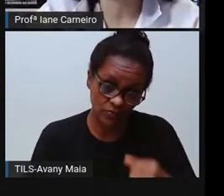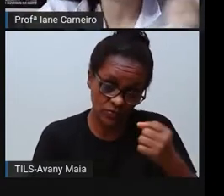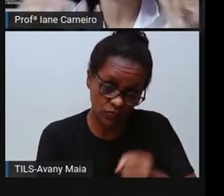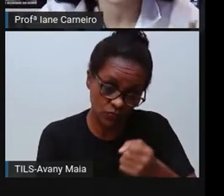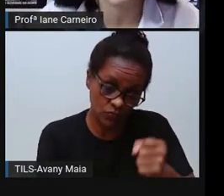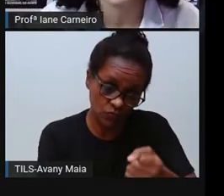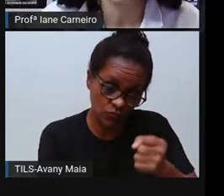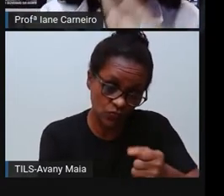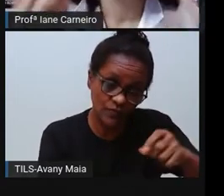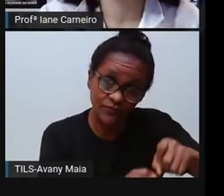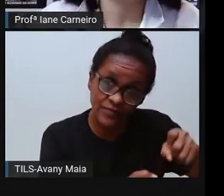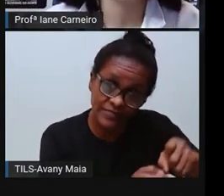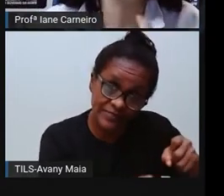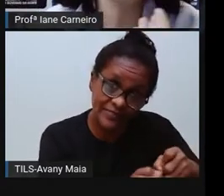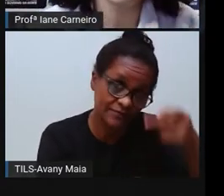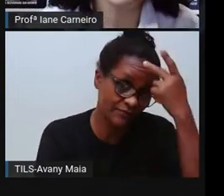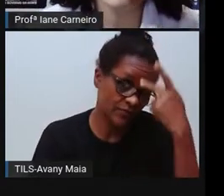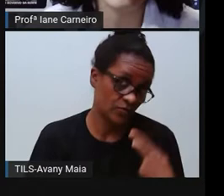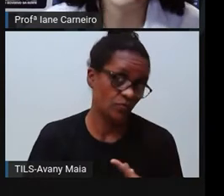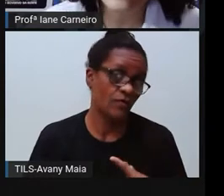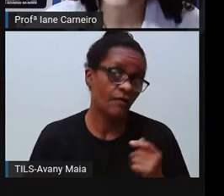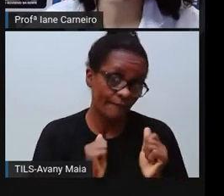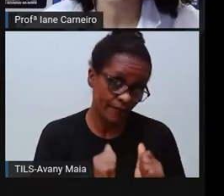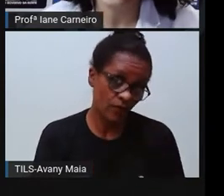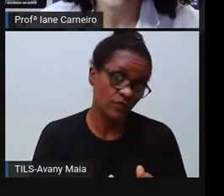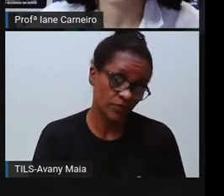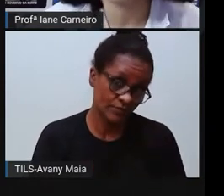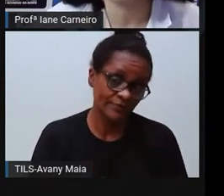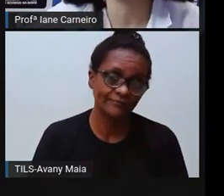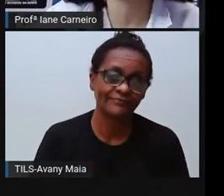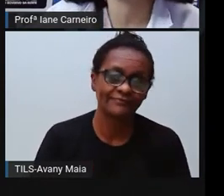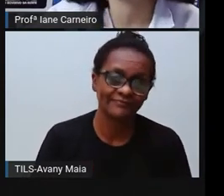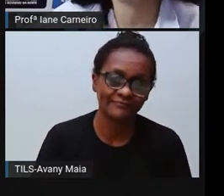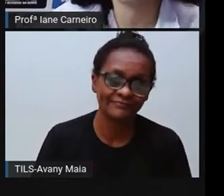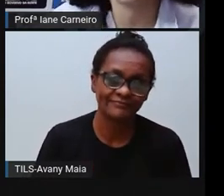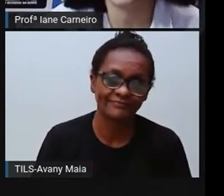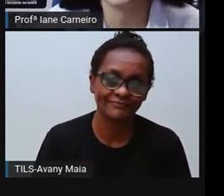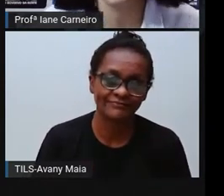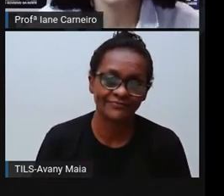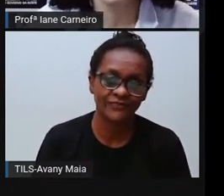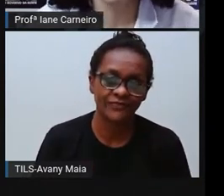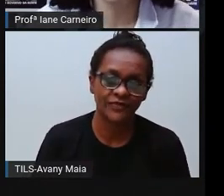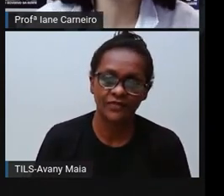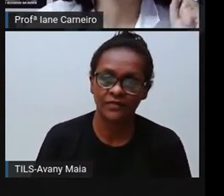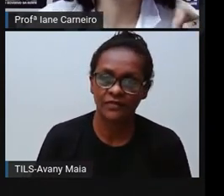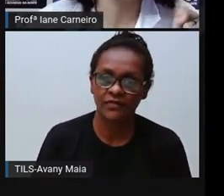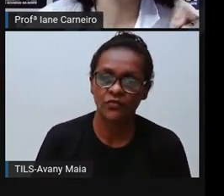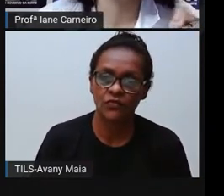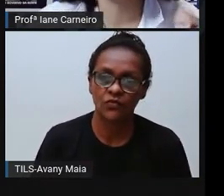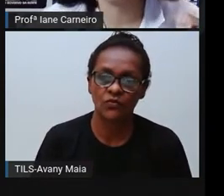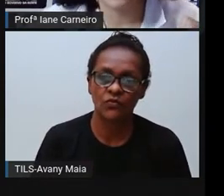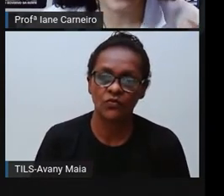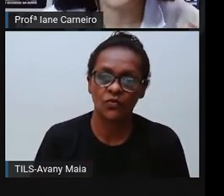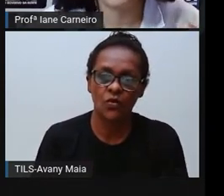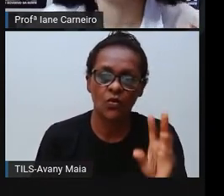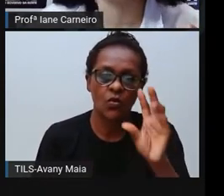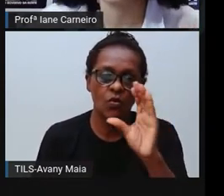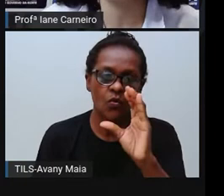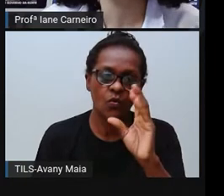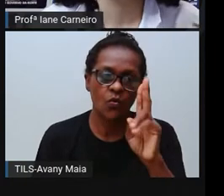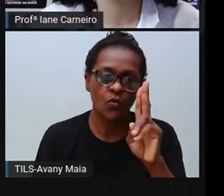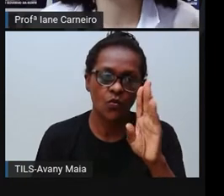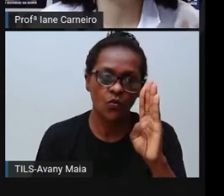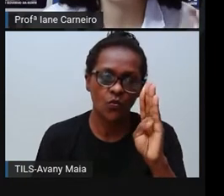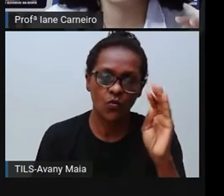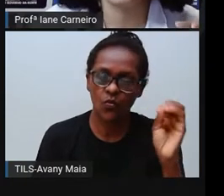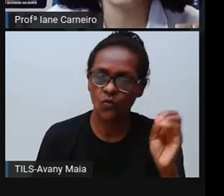gastar quase nada pra construir um brinquedo desses, né? A não ser, por exemplo, aqui, o cubo mágico, né?